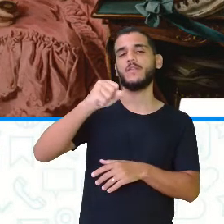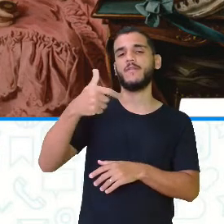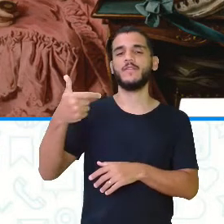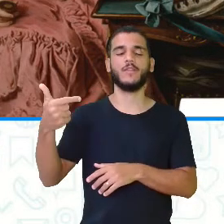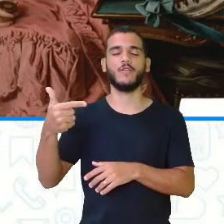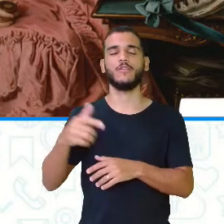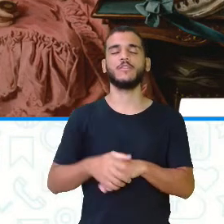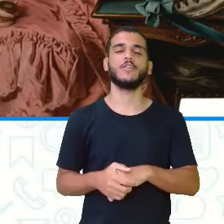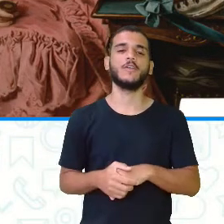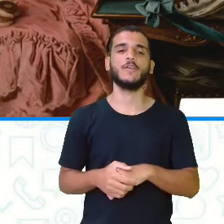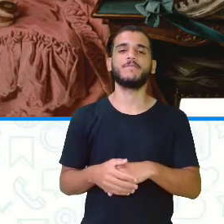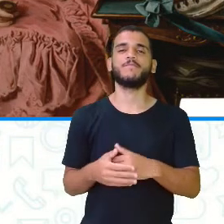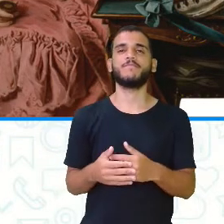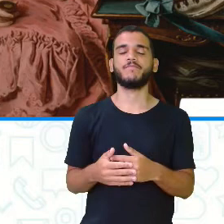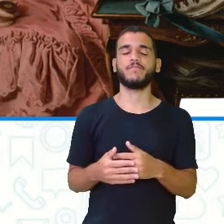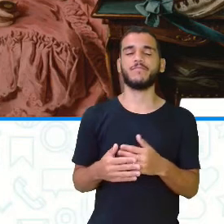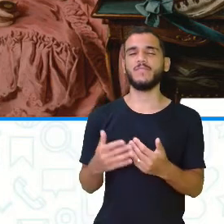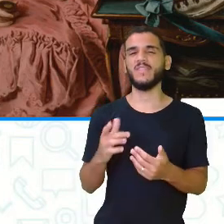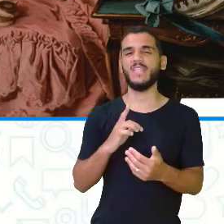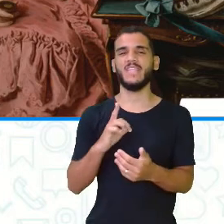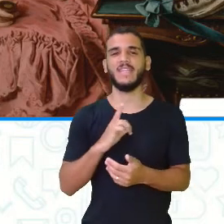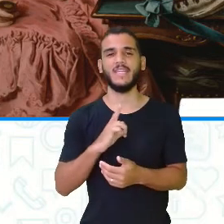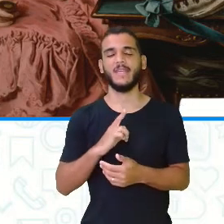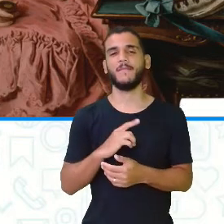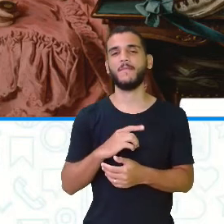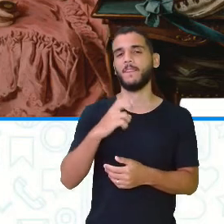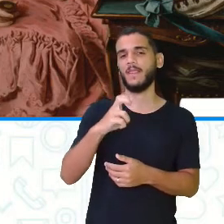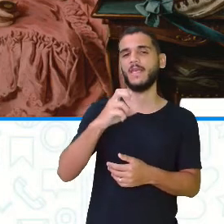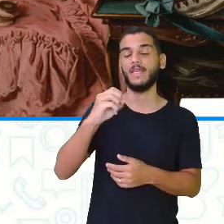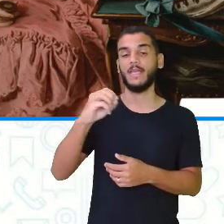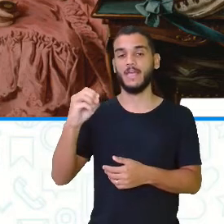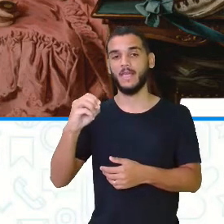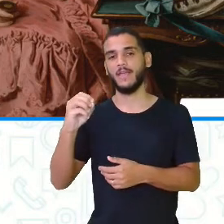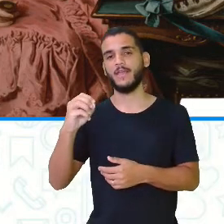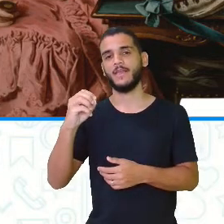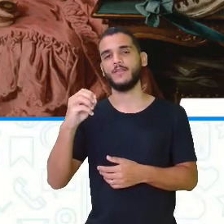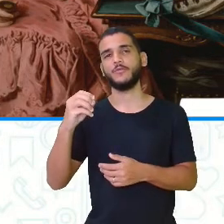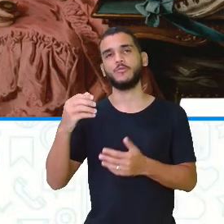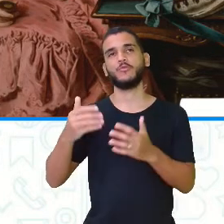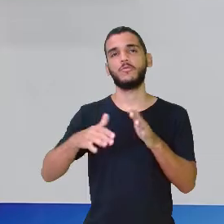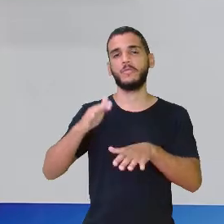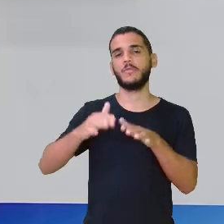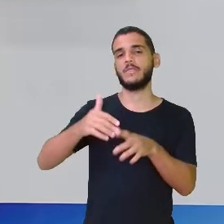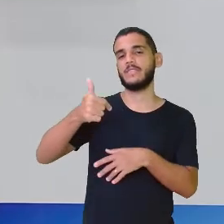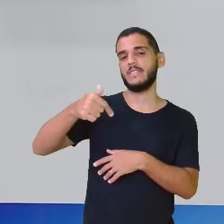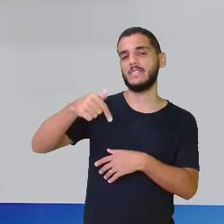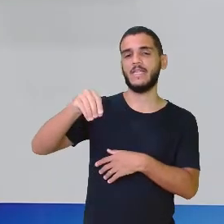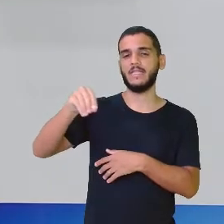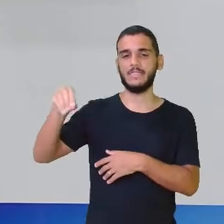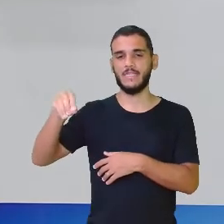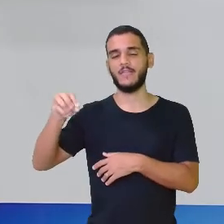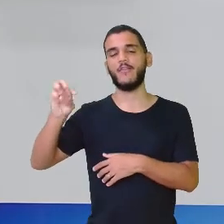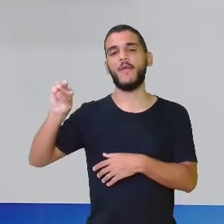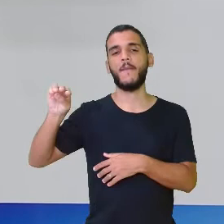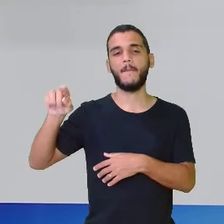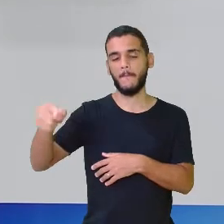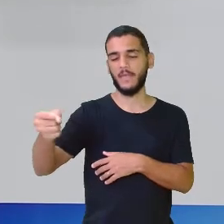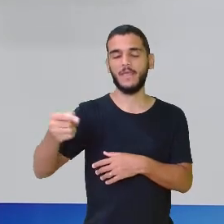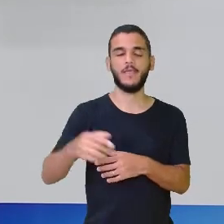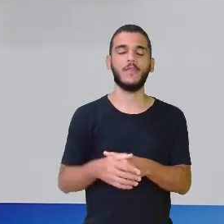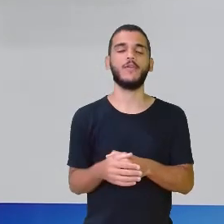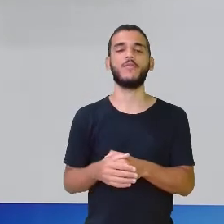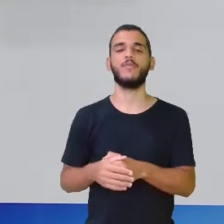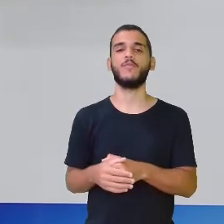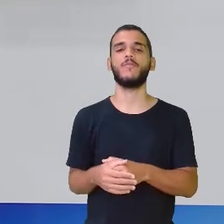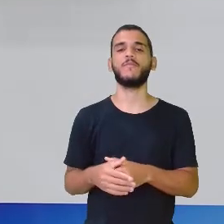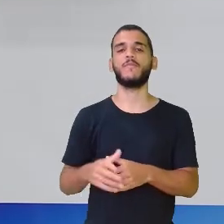entre 500 e 700 mil lusitanos se deslocaram para o Brasil. Lusitanos é um outro termo que a gente